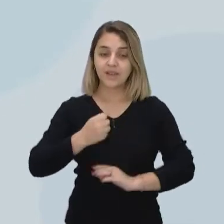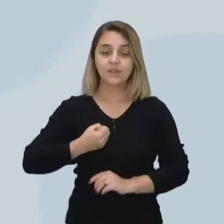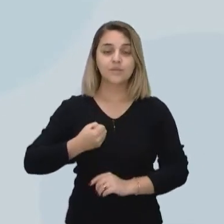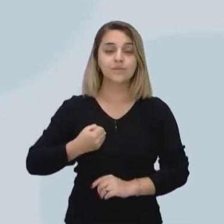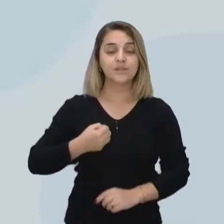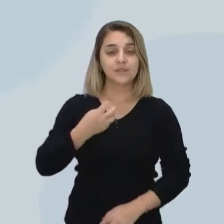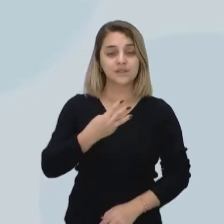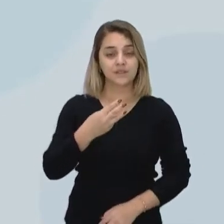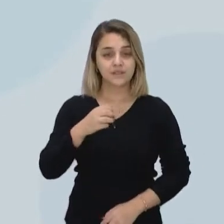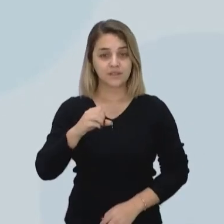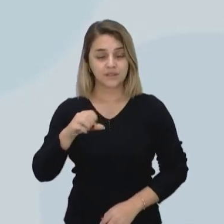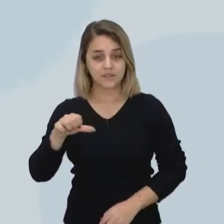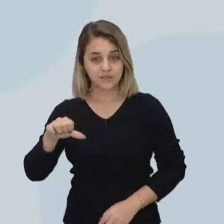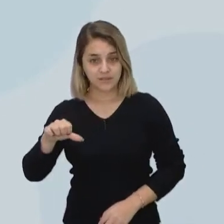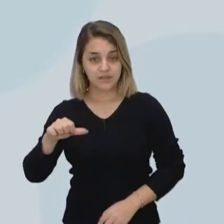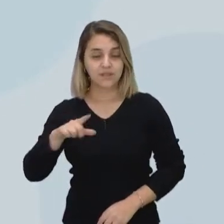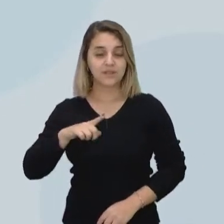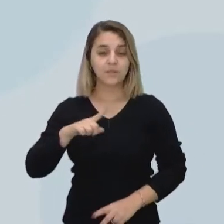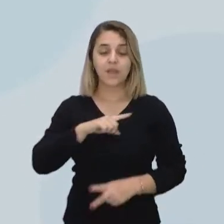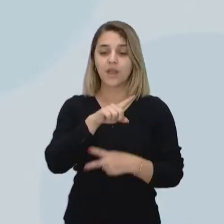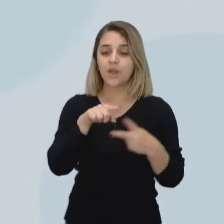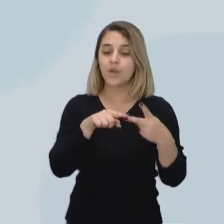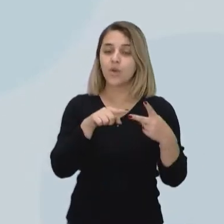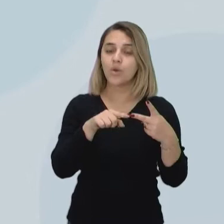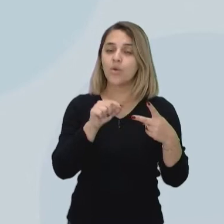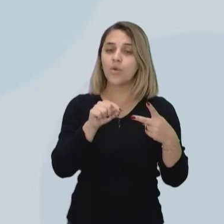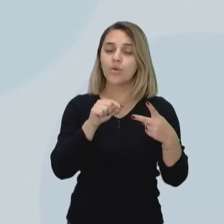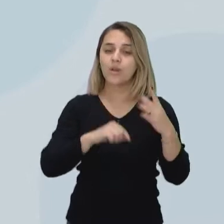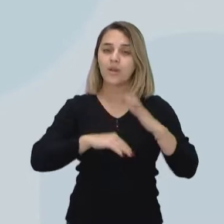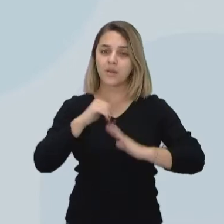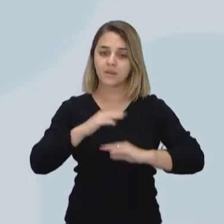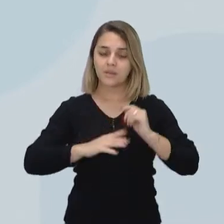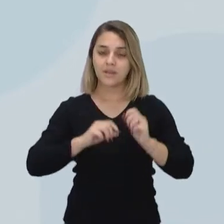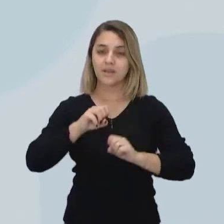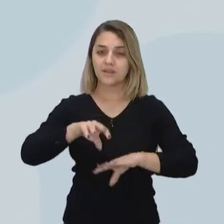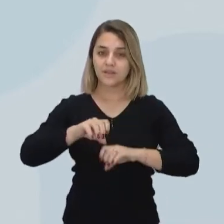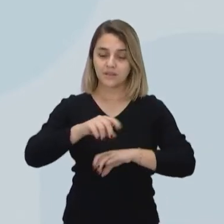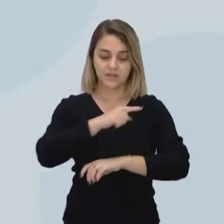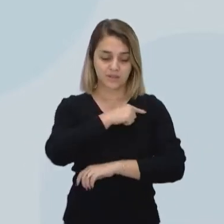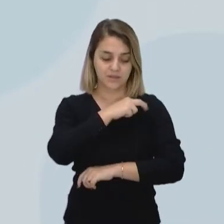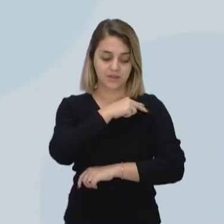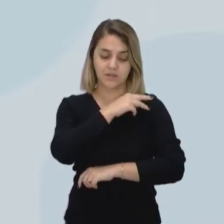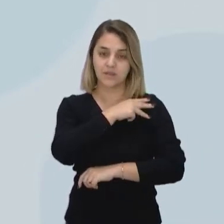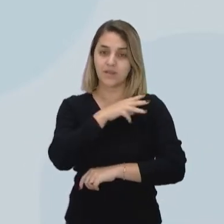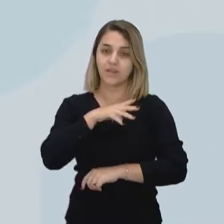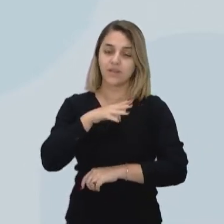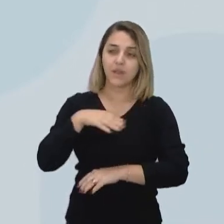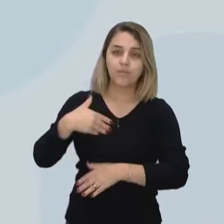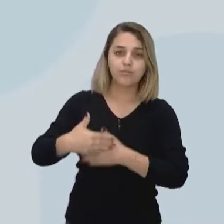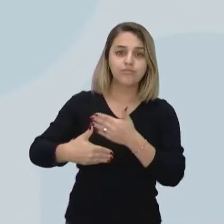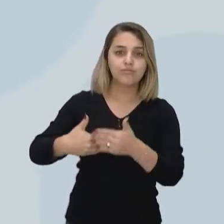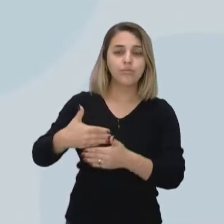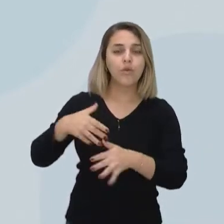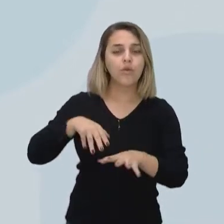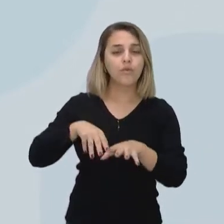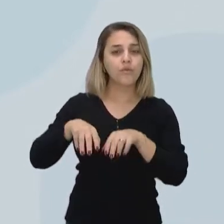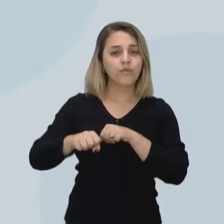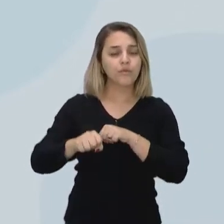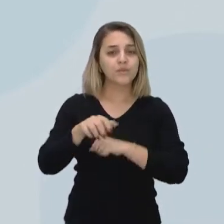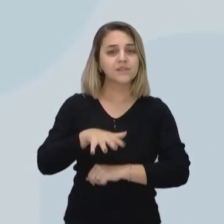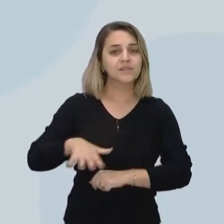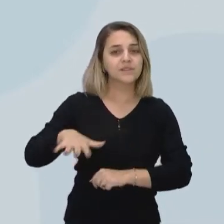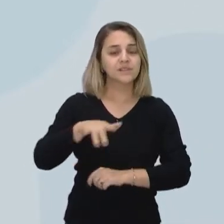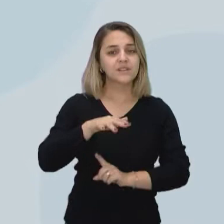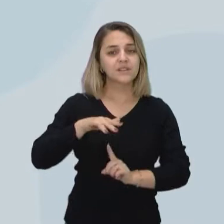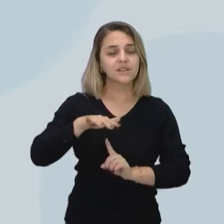pretendemos trabalhar com vocês a habilidade também do Ensino Médio, da parte do itinerário formativo da área de Ciência da Natureza, a